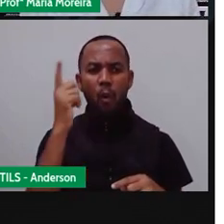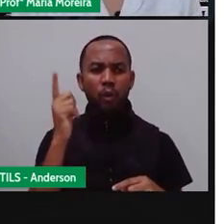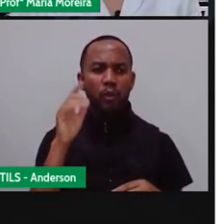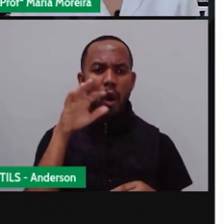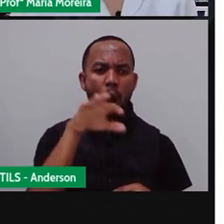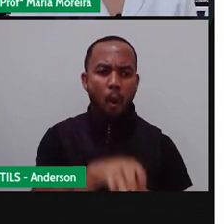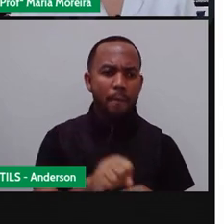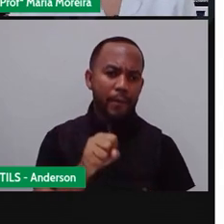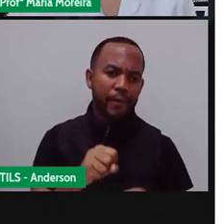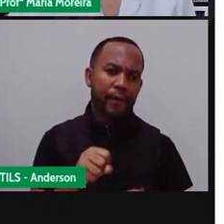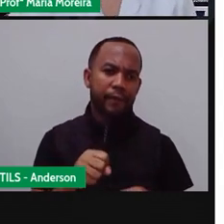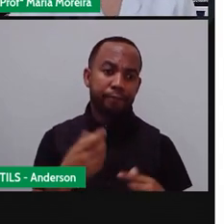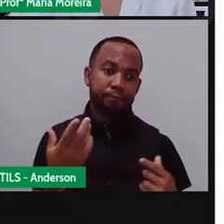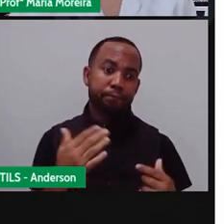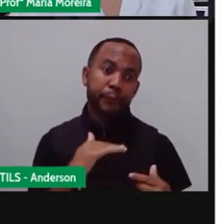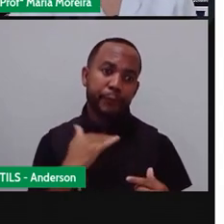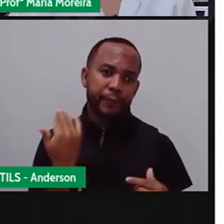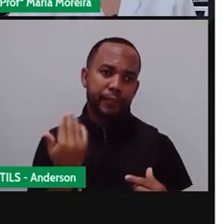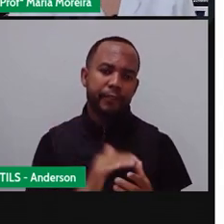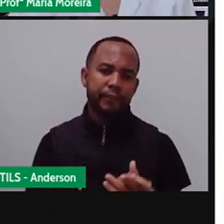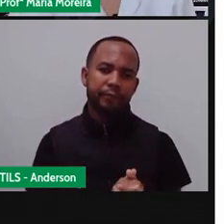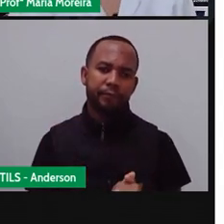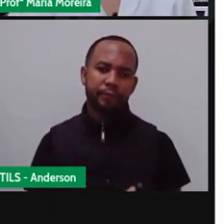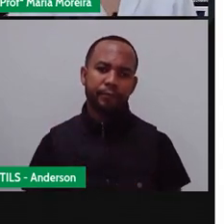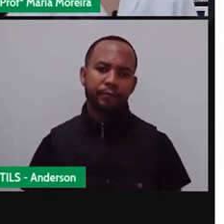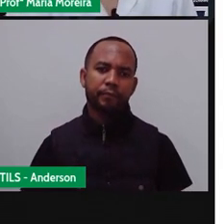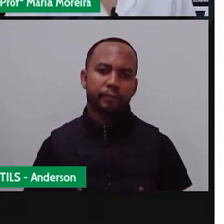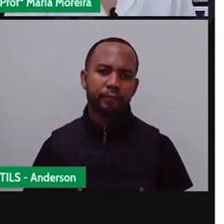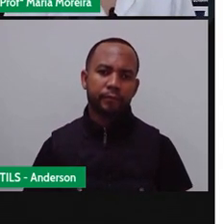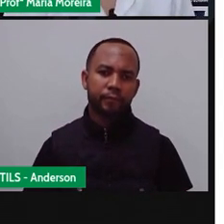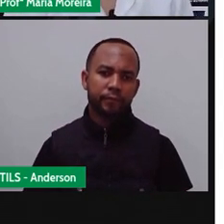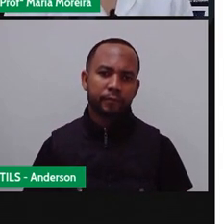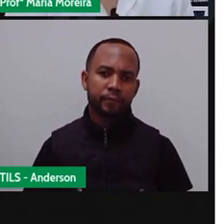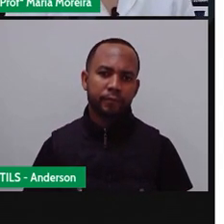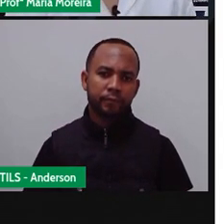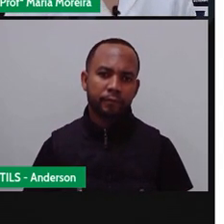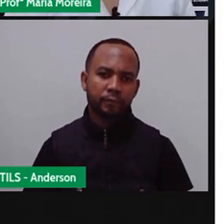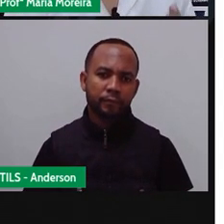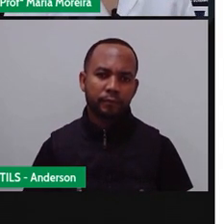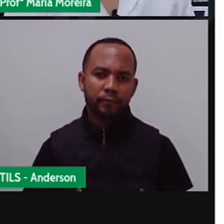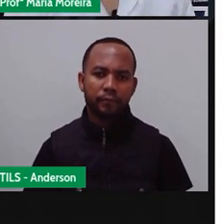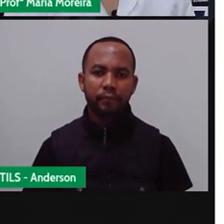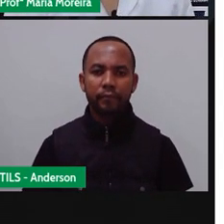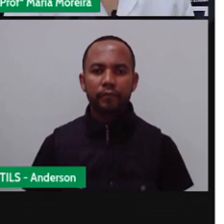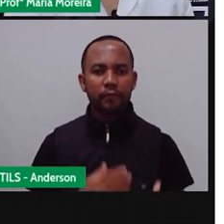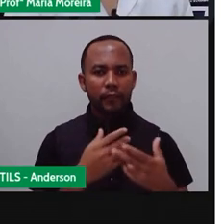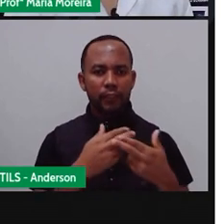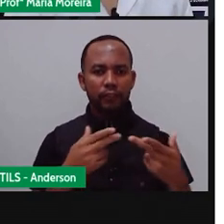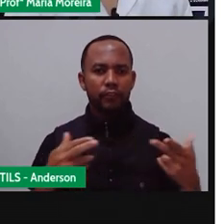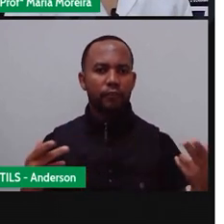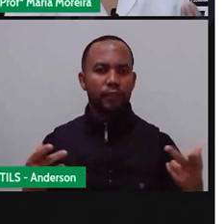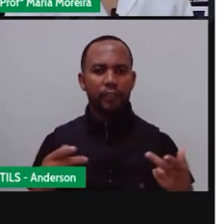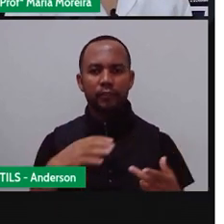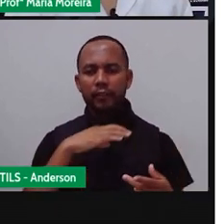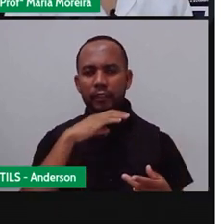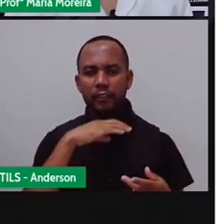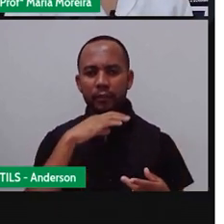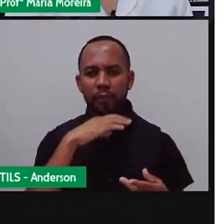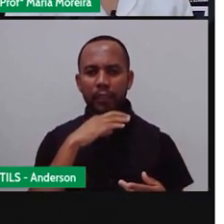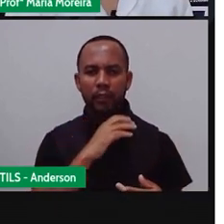sobreviver sozinhos. Certo? Bom, entre os principais animais